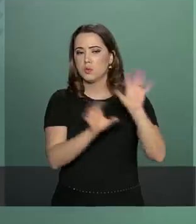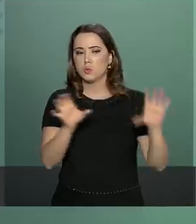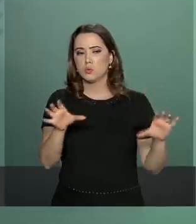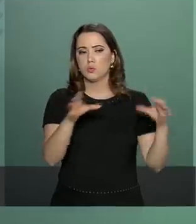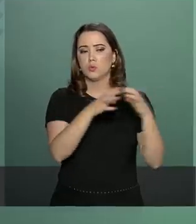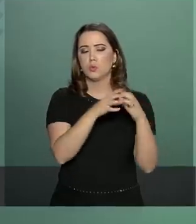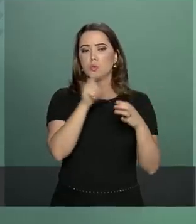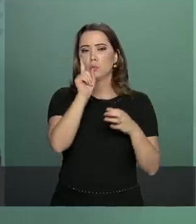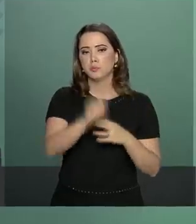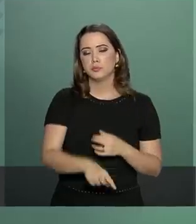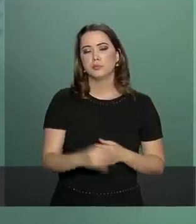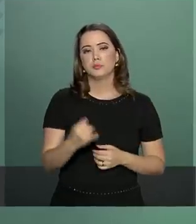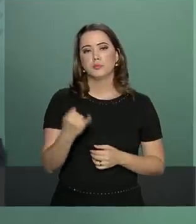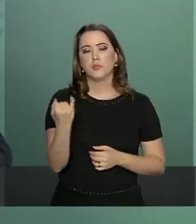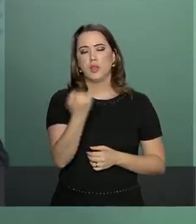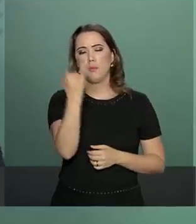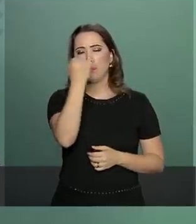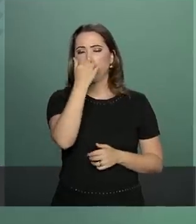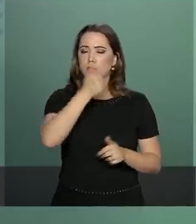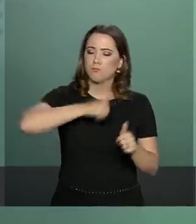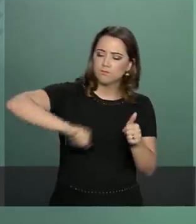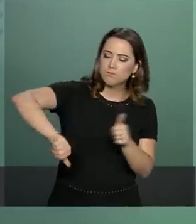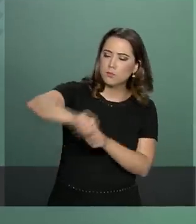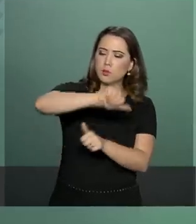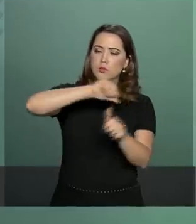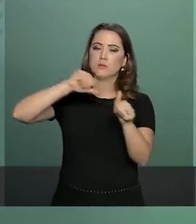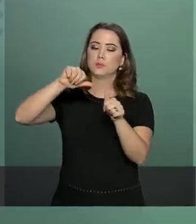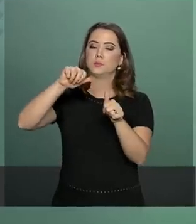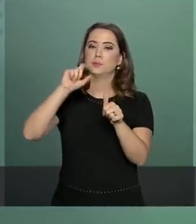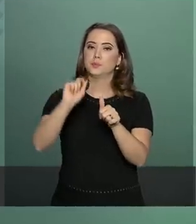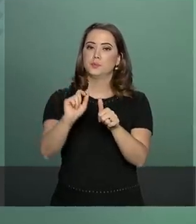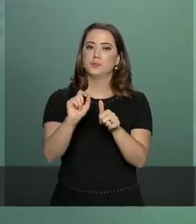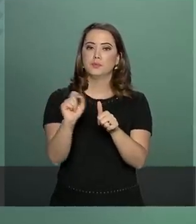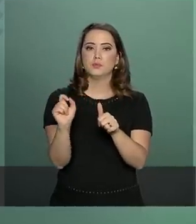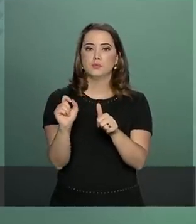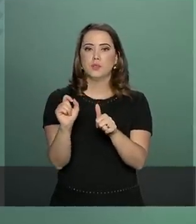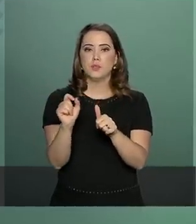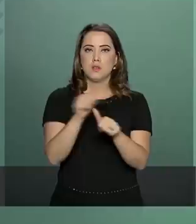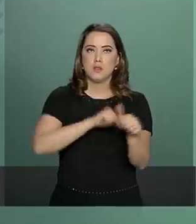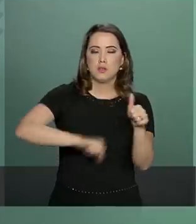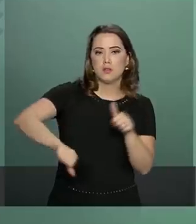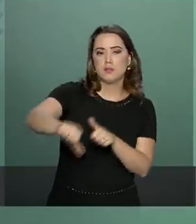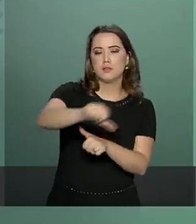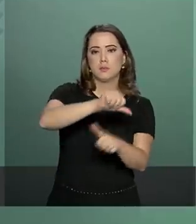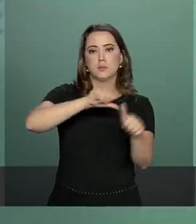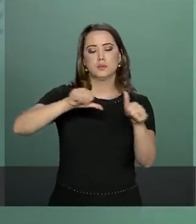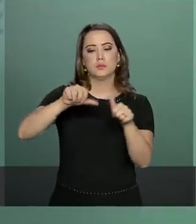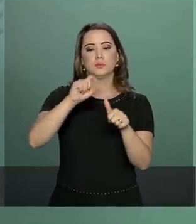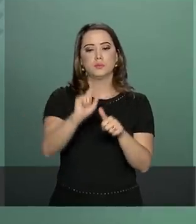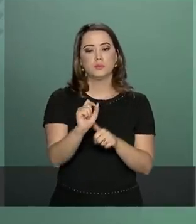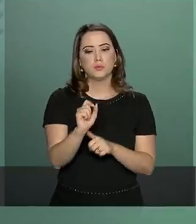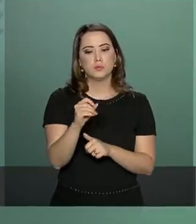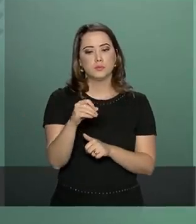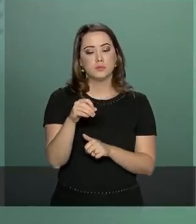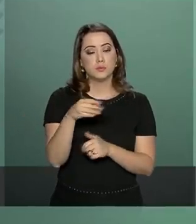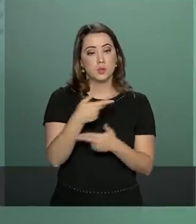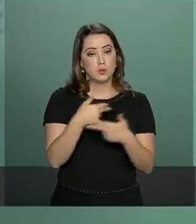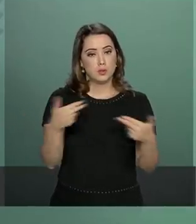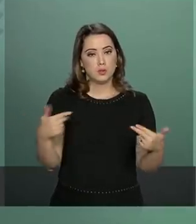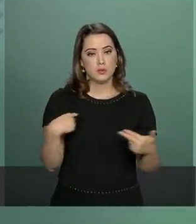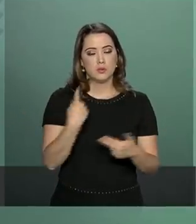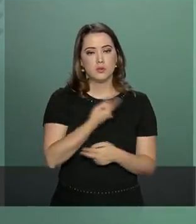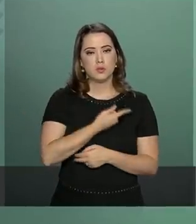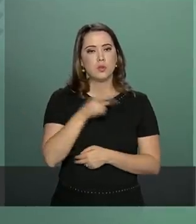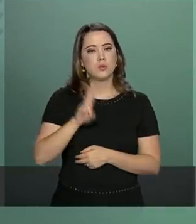classe que é a transformadora e a transportadora dos bens que